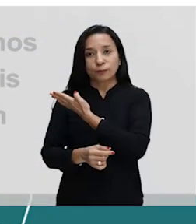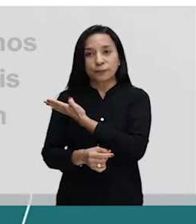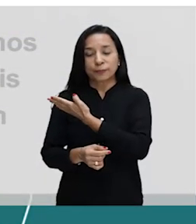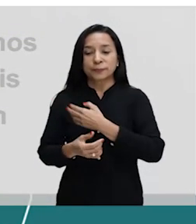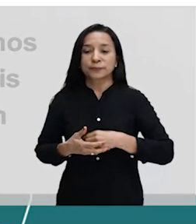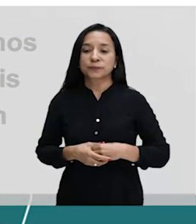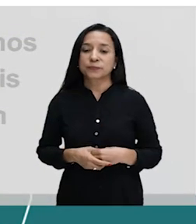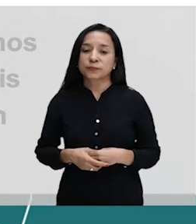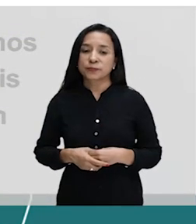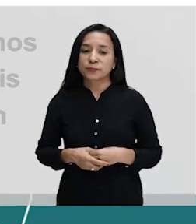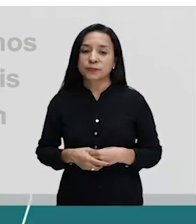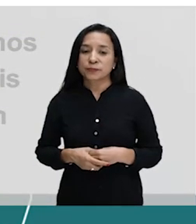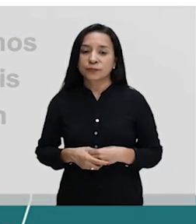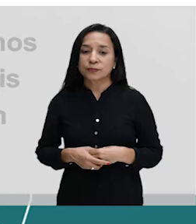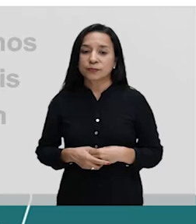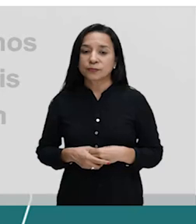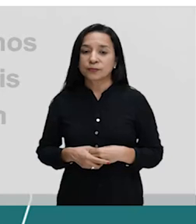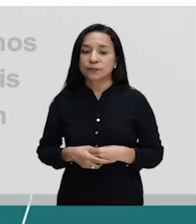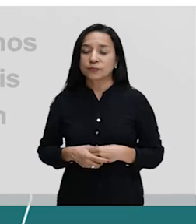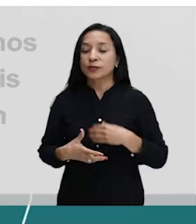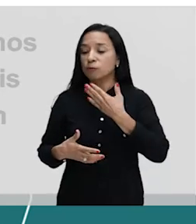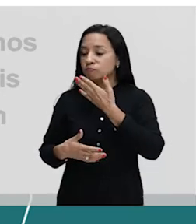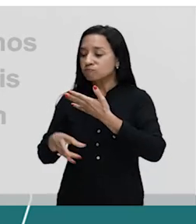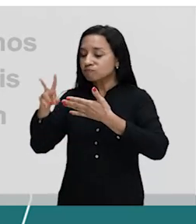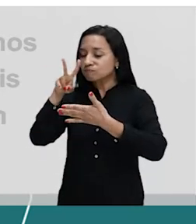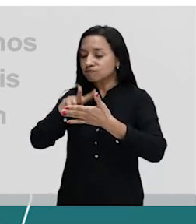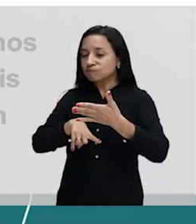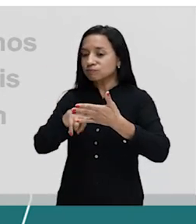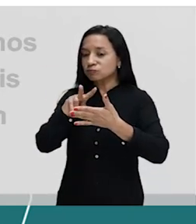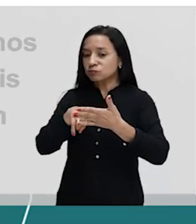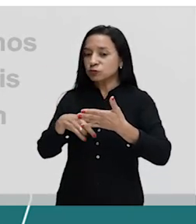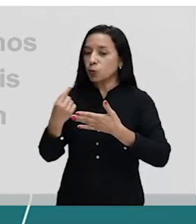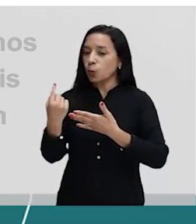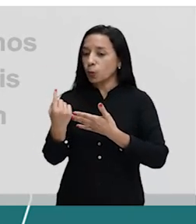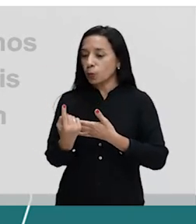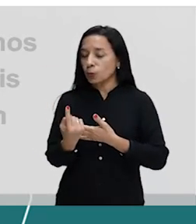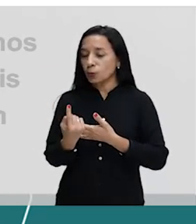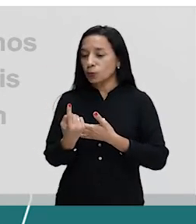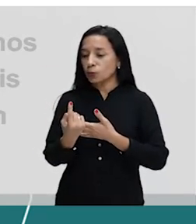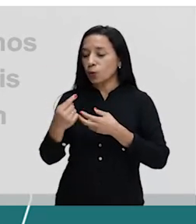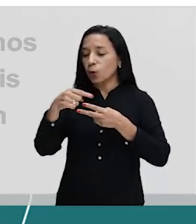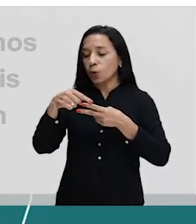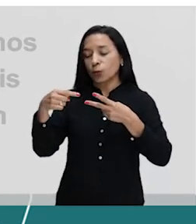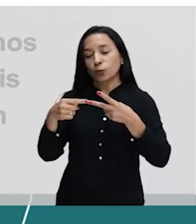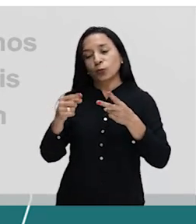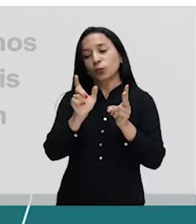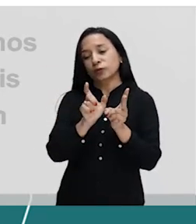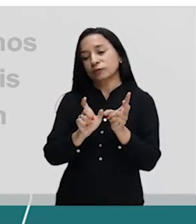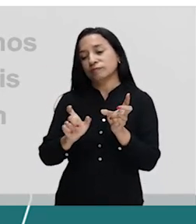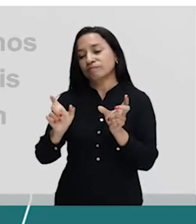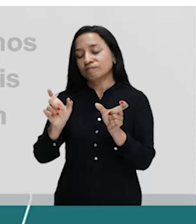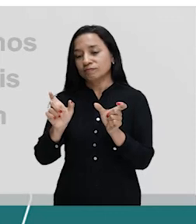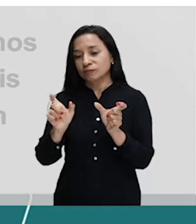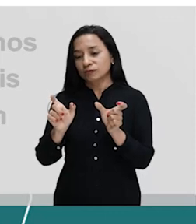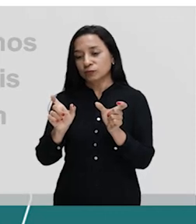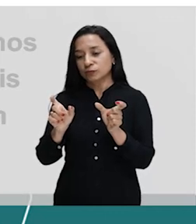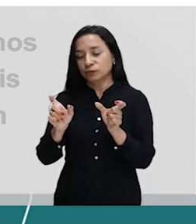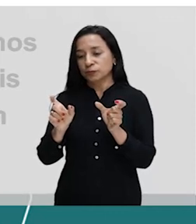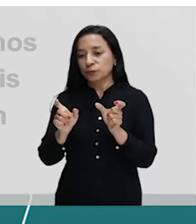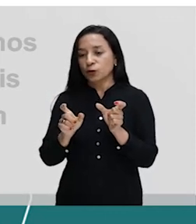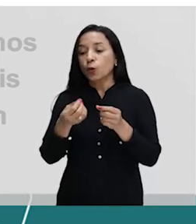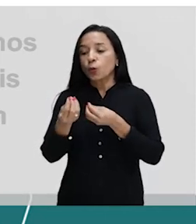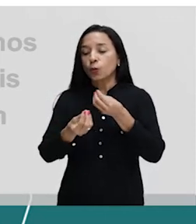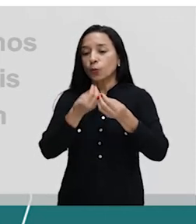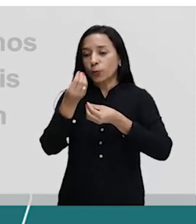subjuntivo pretérito imperfeito uno eu tenho duas formas como vocês estão vendo aqui então